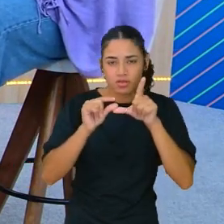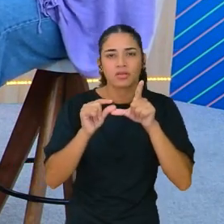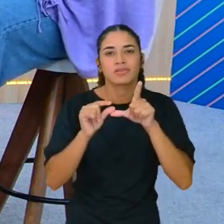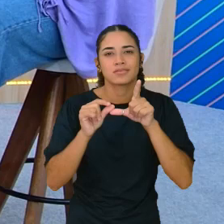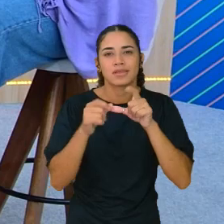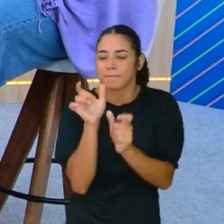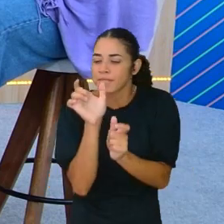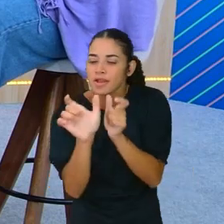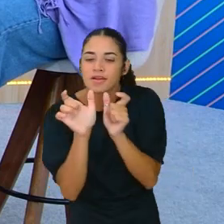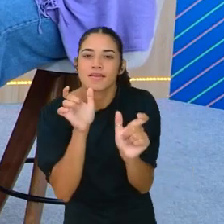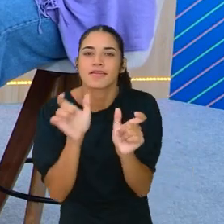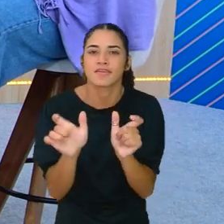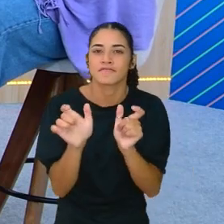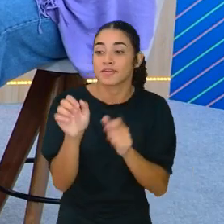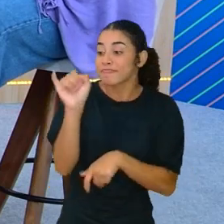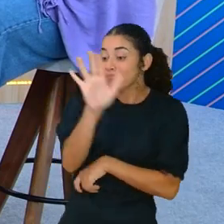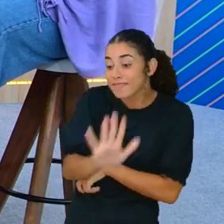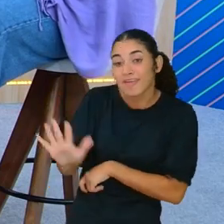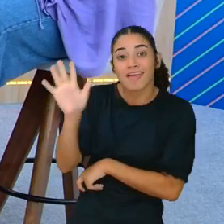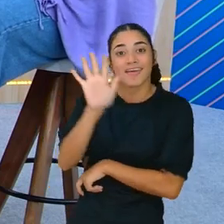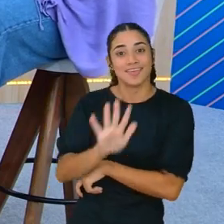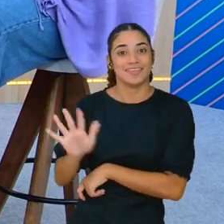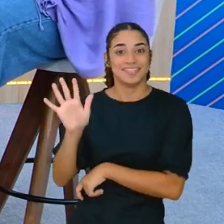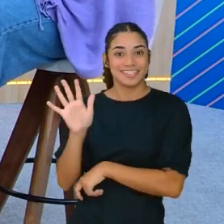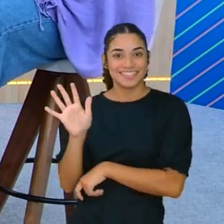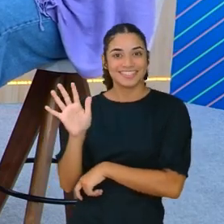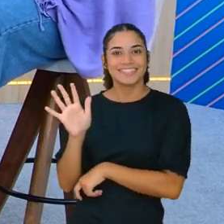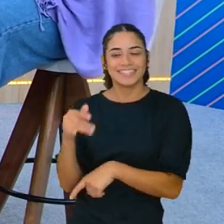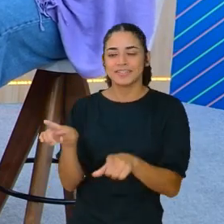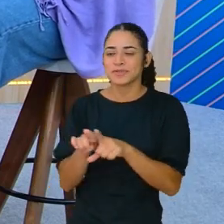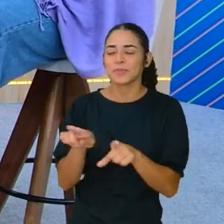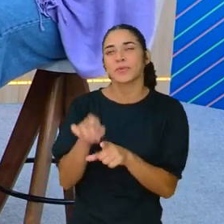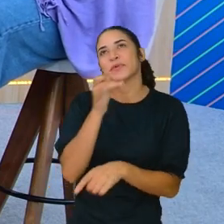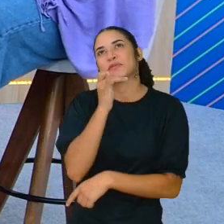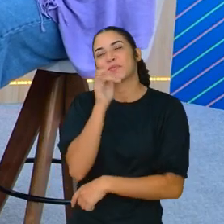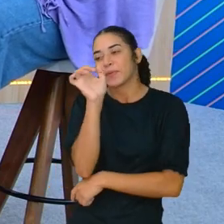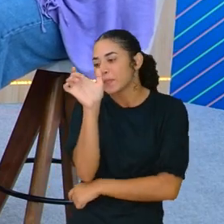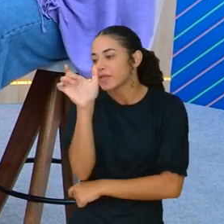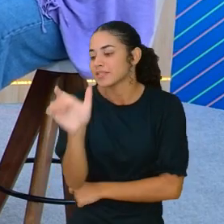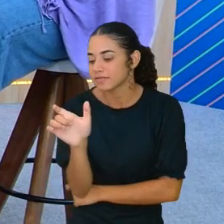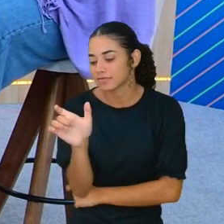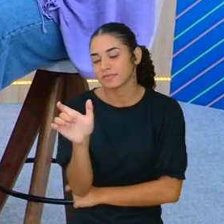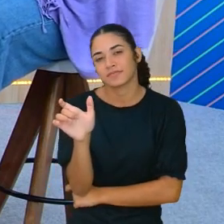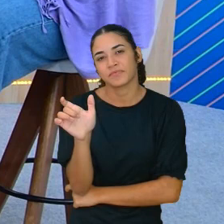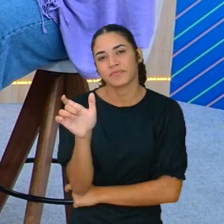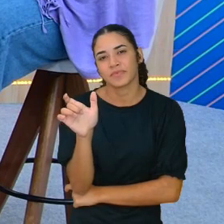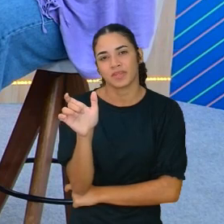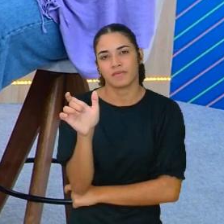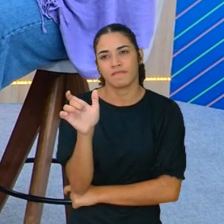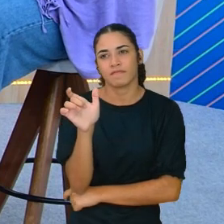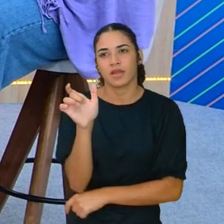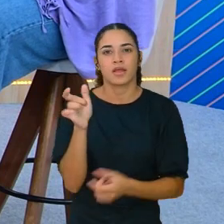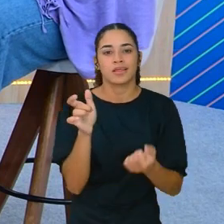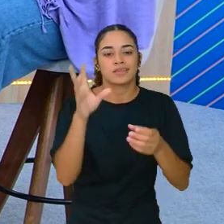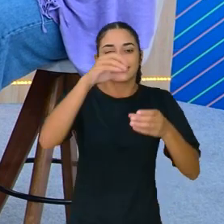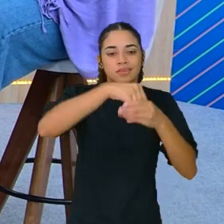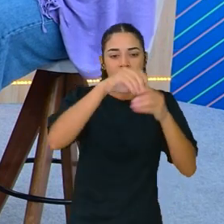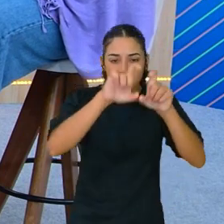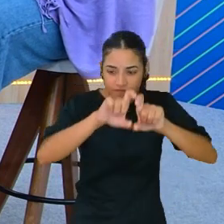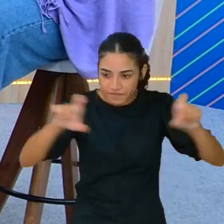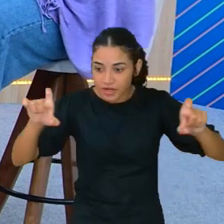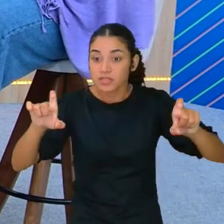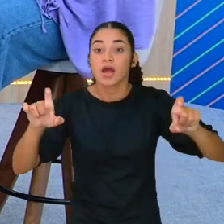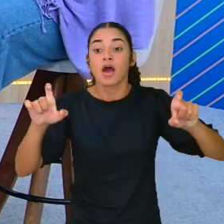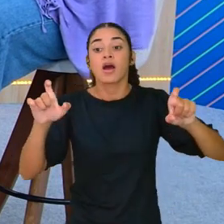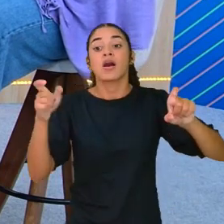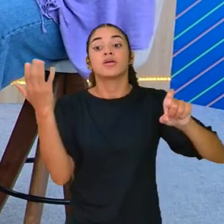essa palavra... As imagens. Exatamente. Uma palavra contextualizando com uma frase, para de verdade